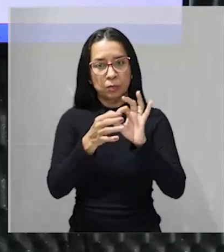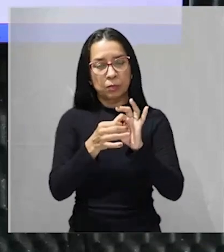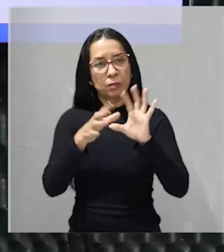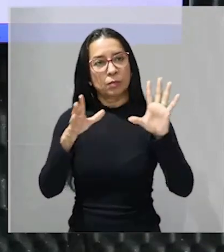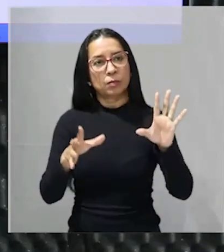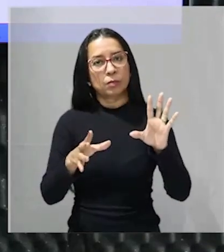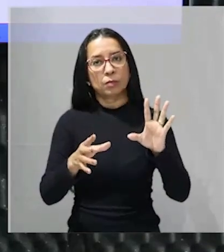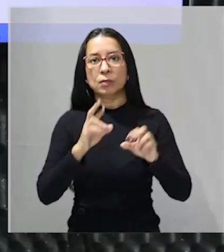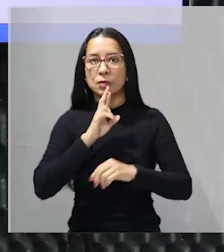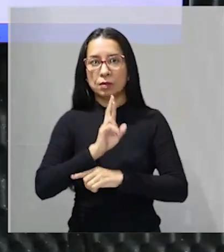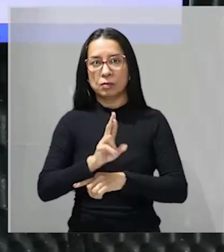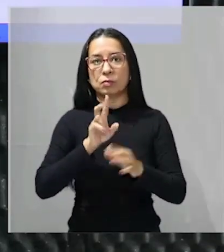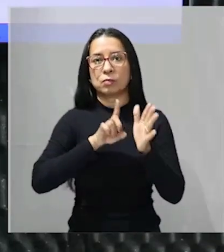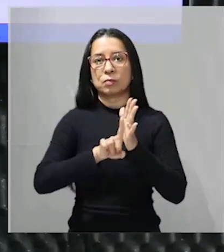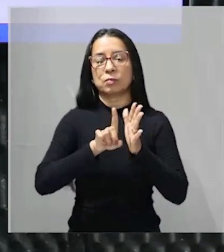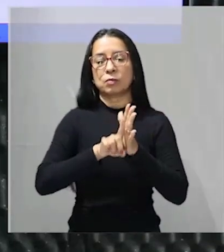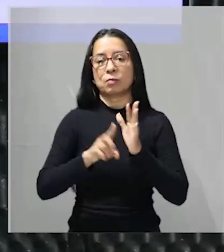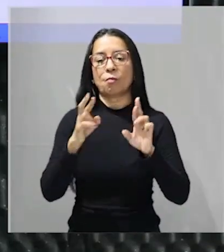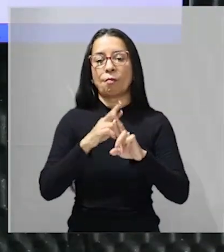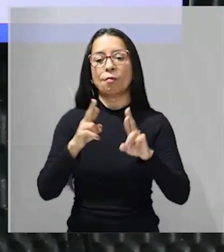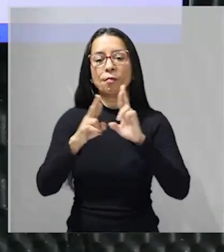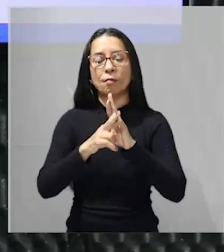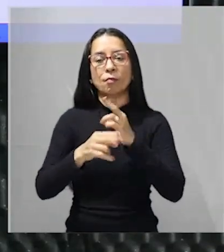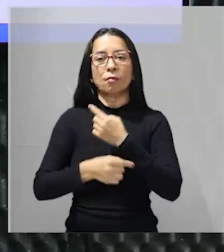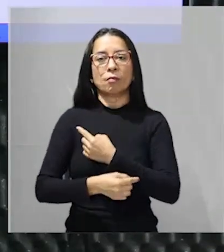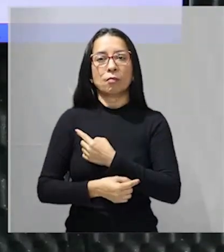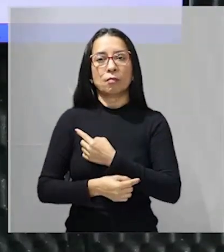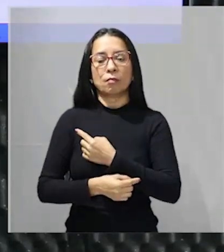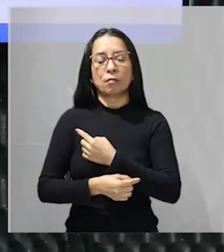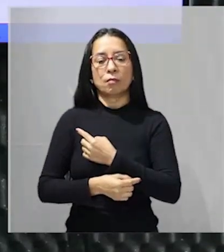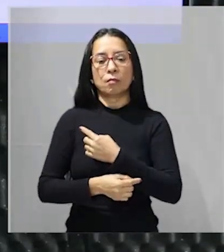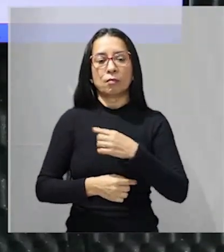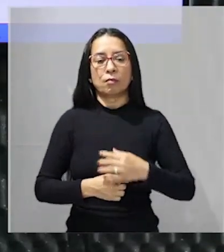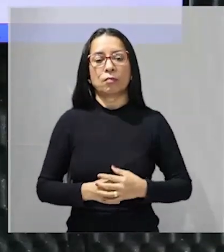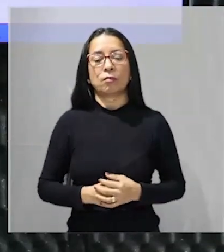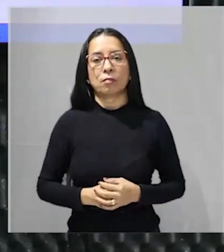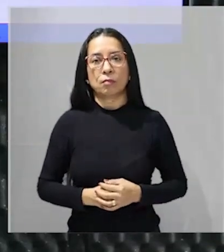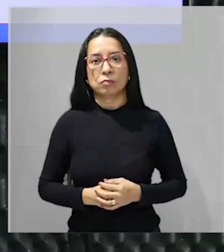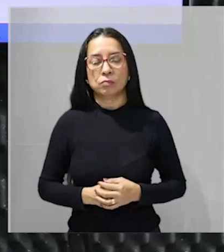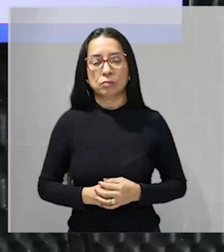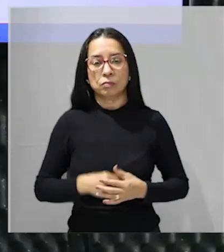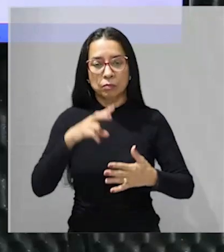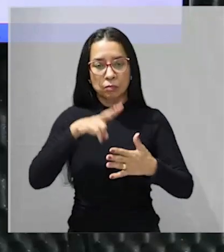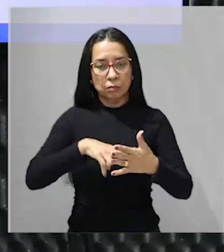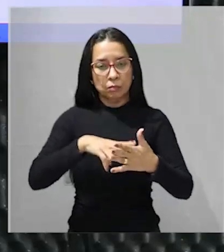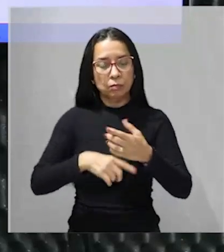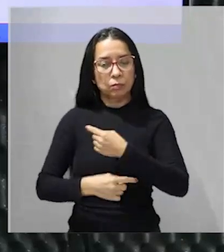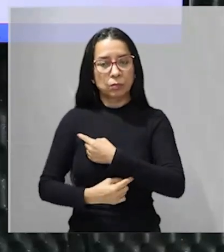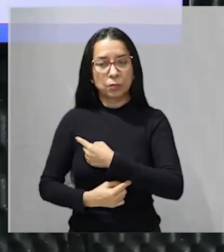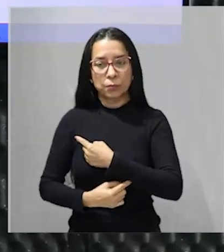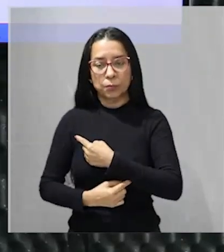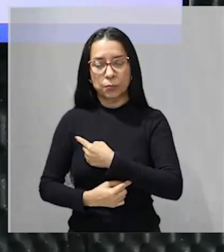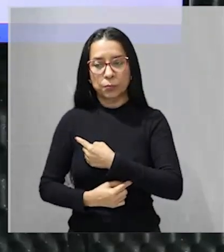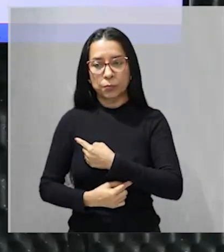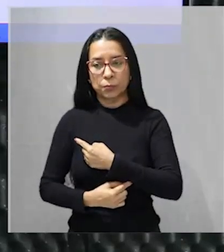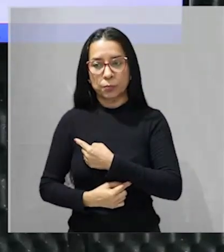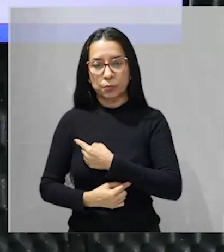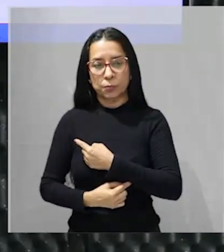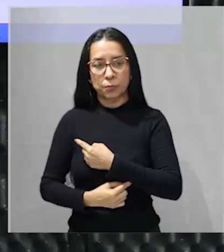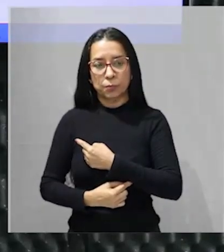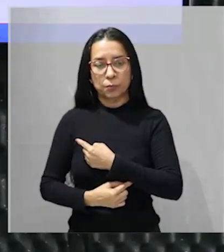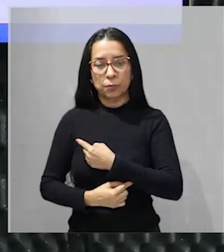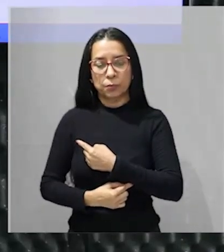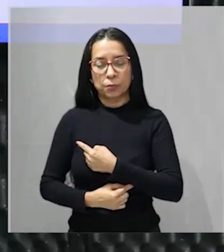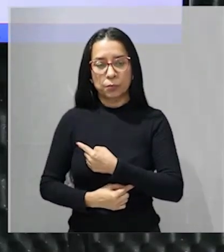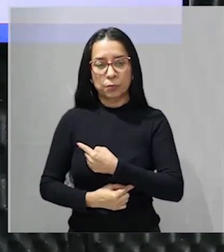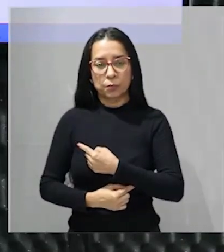que acabamos de responder uma questão sobre isso cerca de 200 mil soldados negros lutaram ao lado da União ou